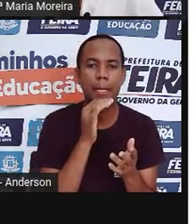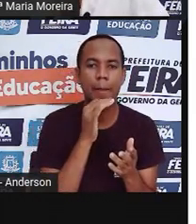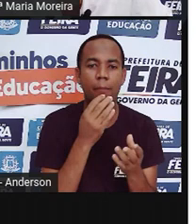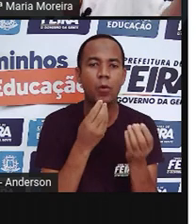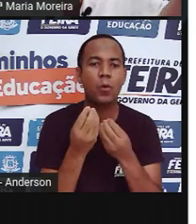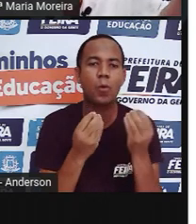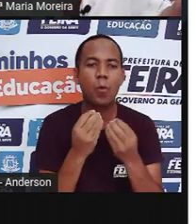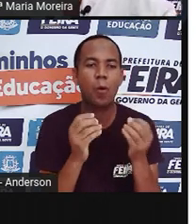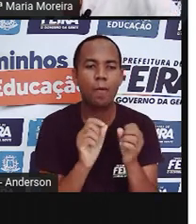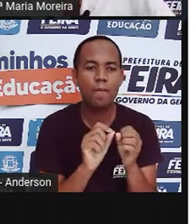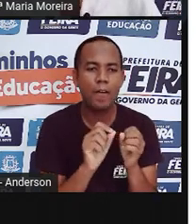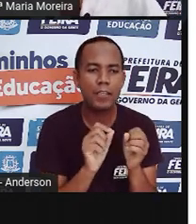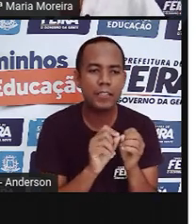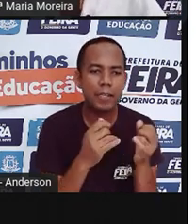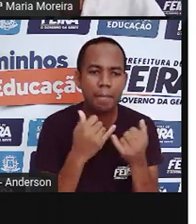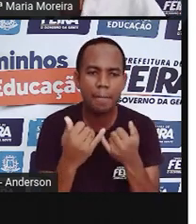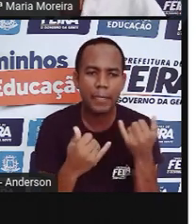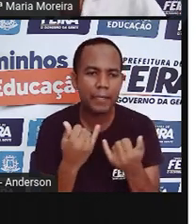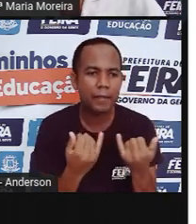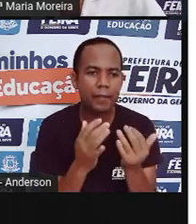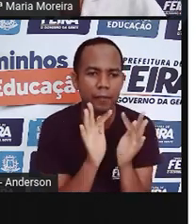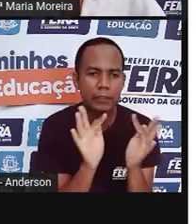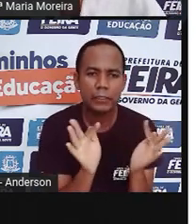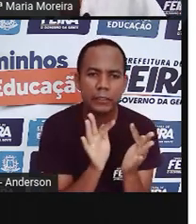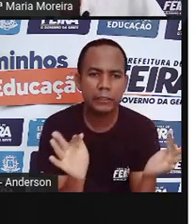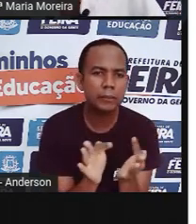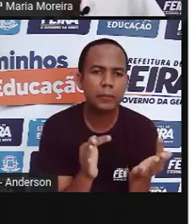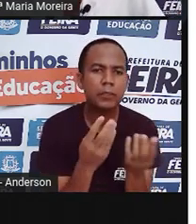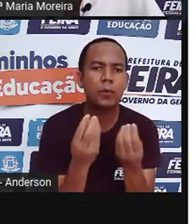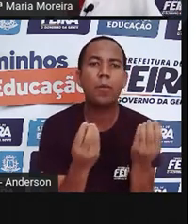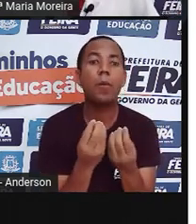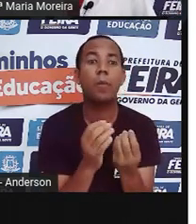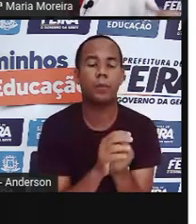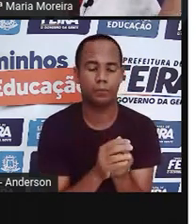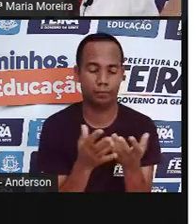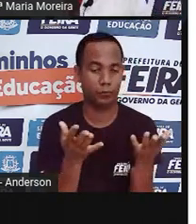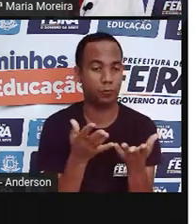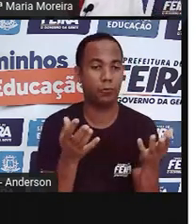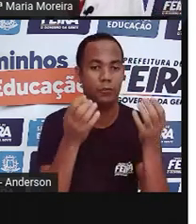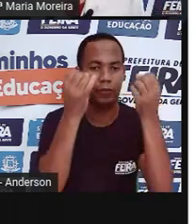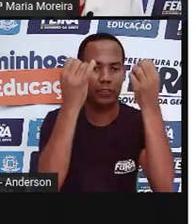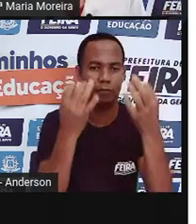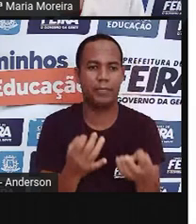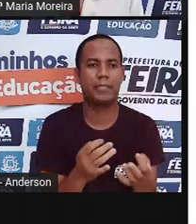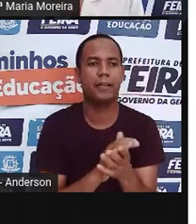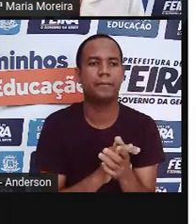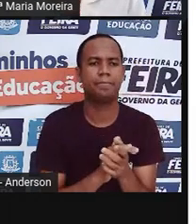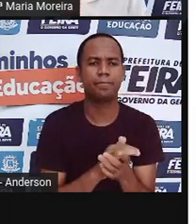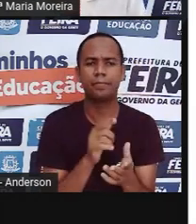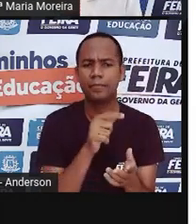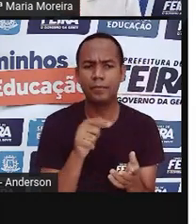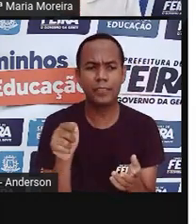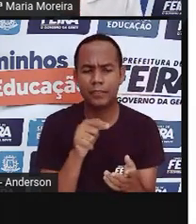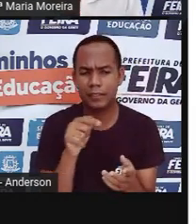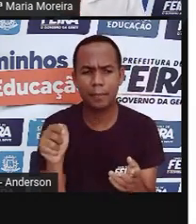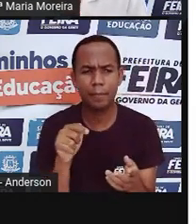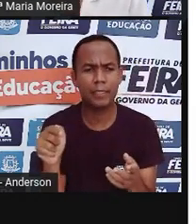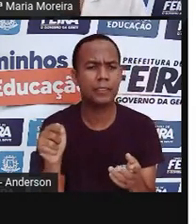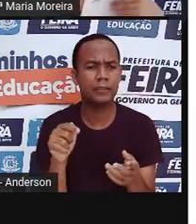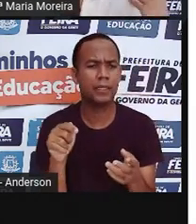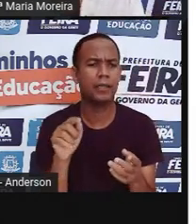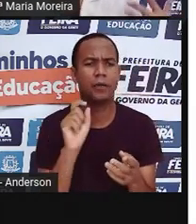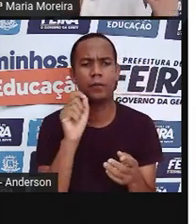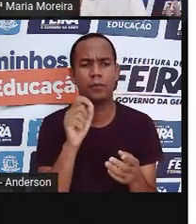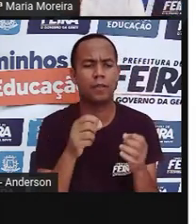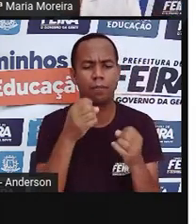faz esses brinquedos que a gente conhece aí tão bem. Bom, produzimos aqui essa semana, né? Já alguns brinquedos,